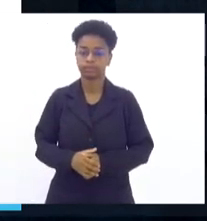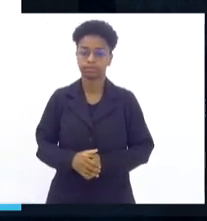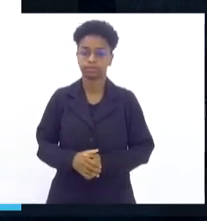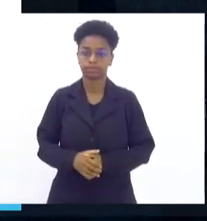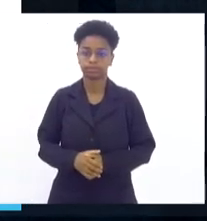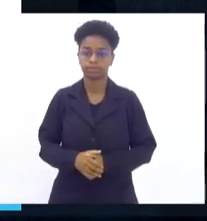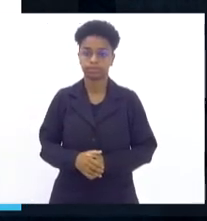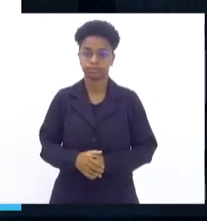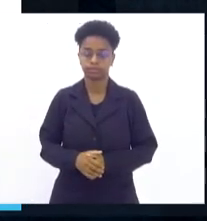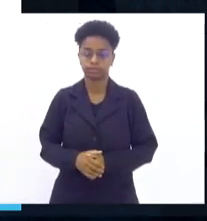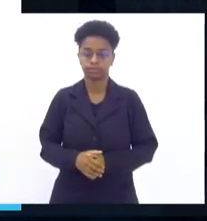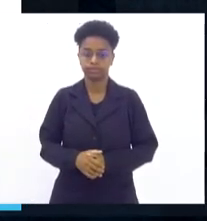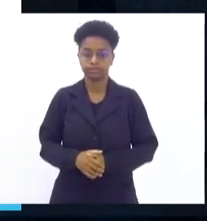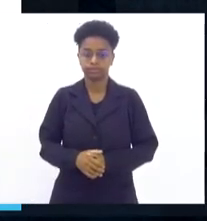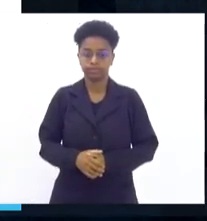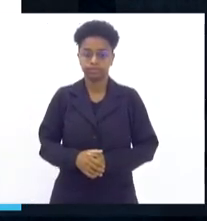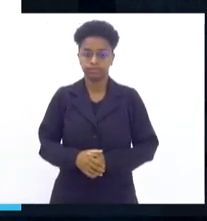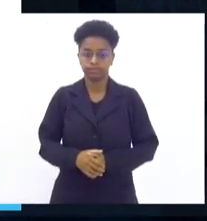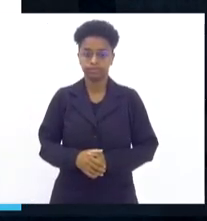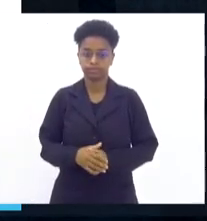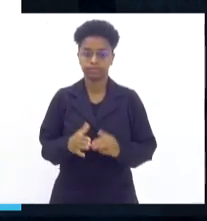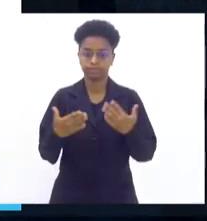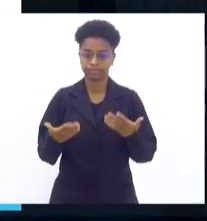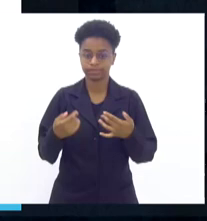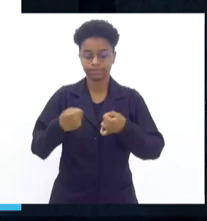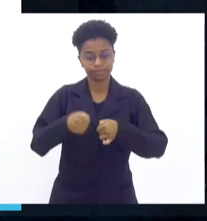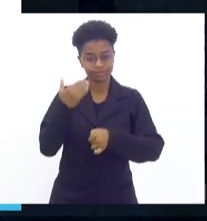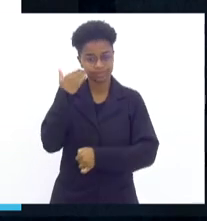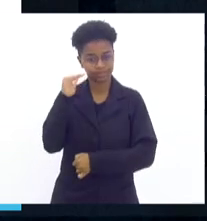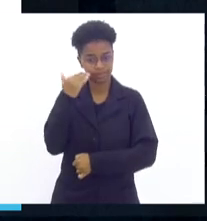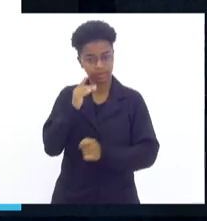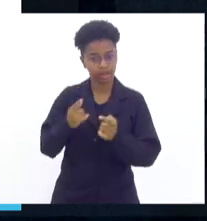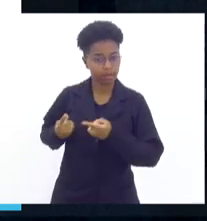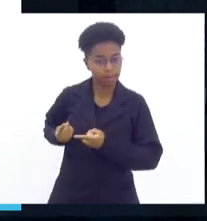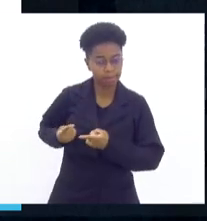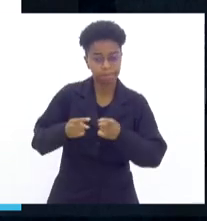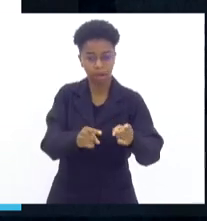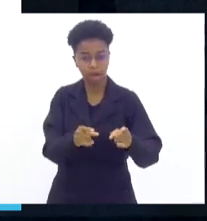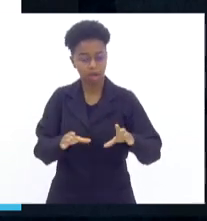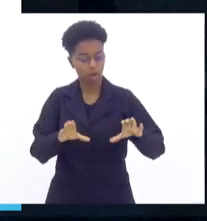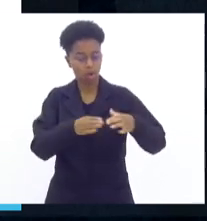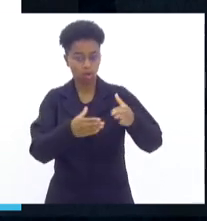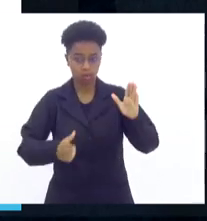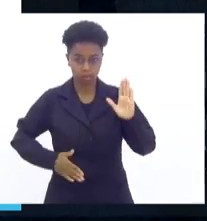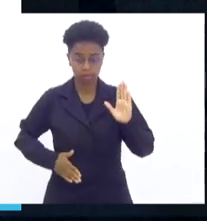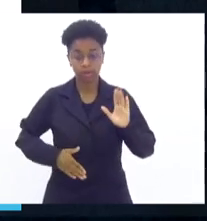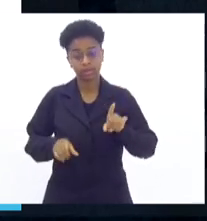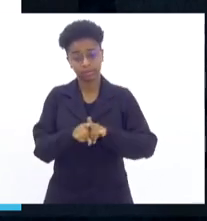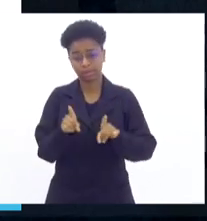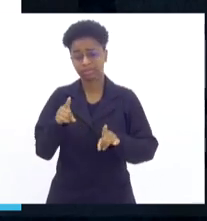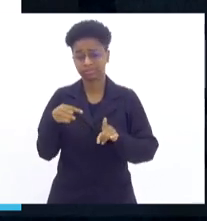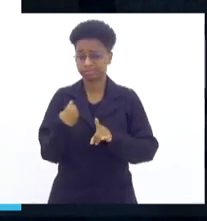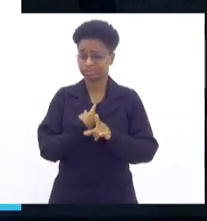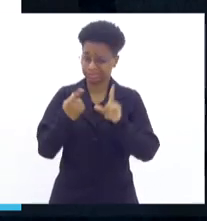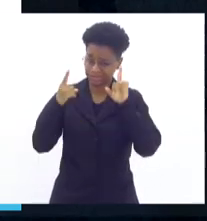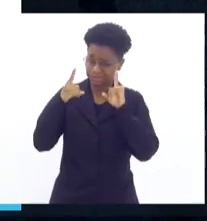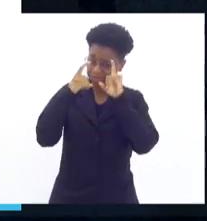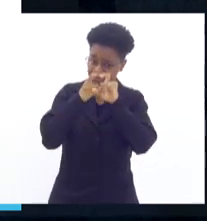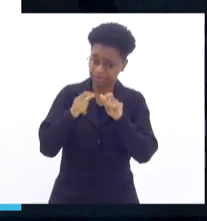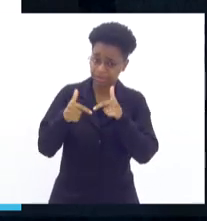discernimento no combate das quadrilhas. e isso nos dificulta, porque, assim,